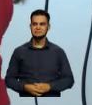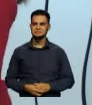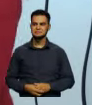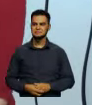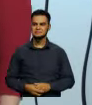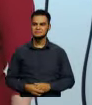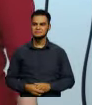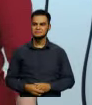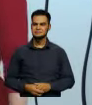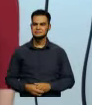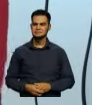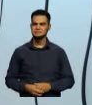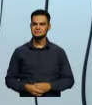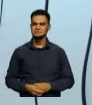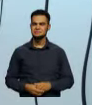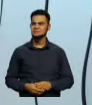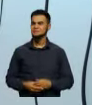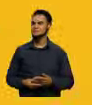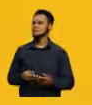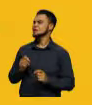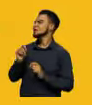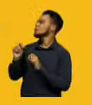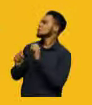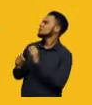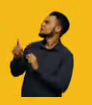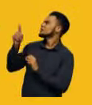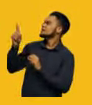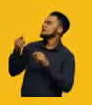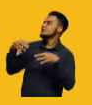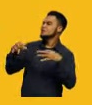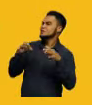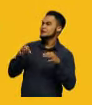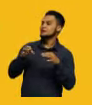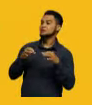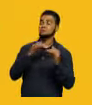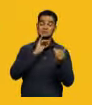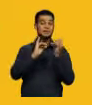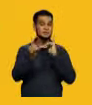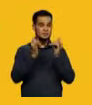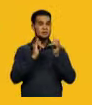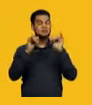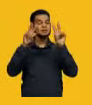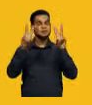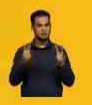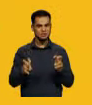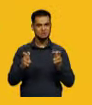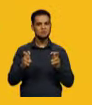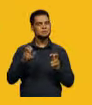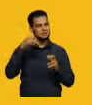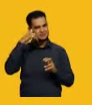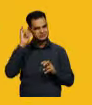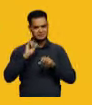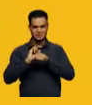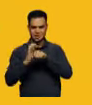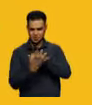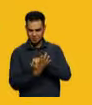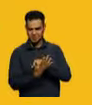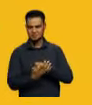De que trata o folheto? Das informações sobre ações de prevenção da doença COVID-19.